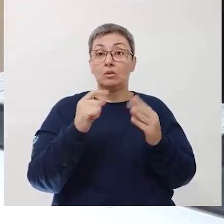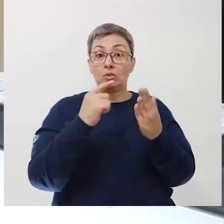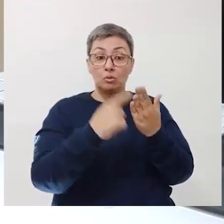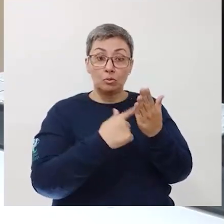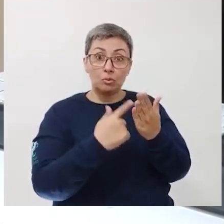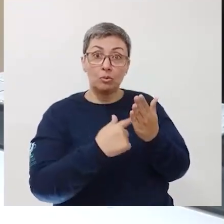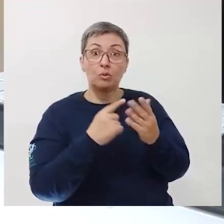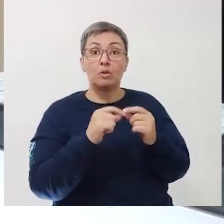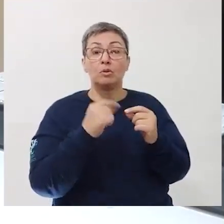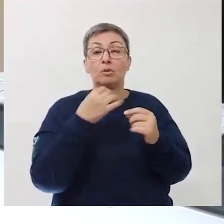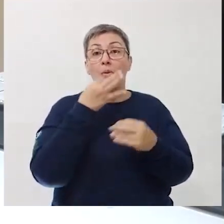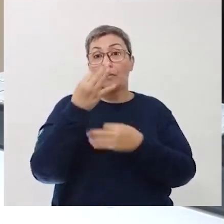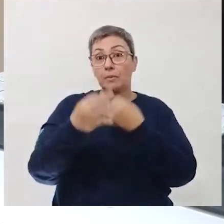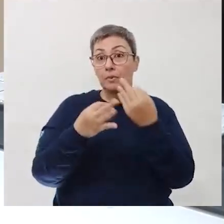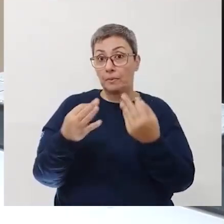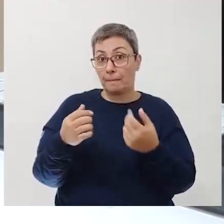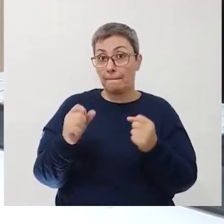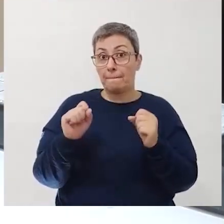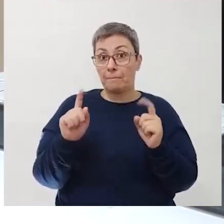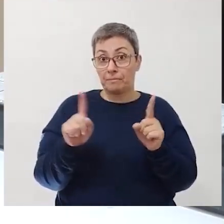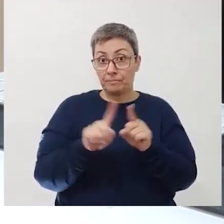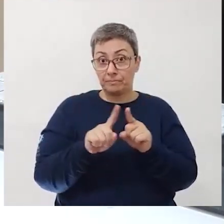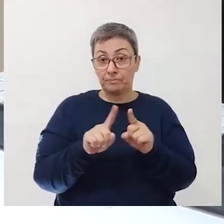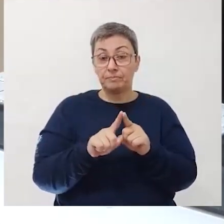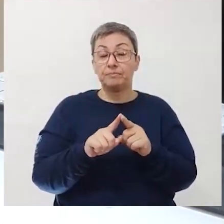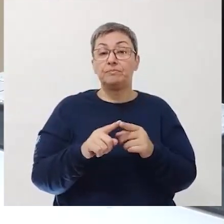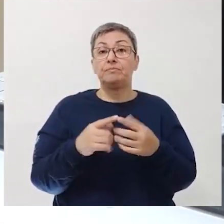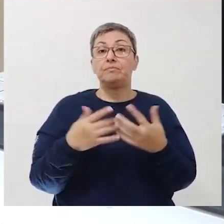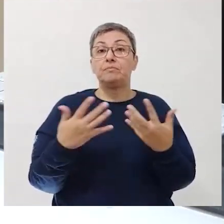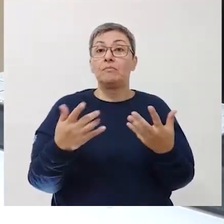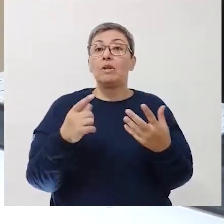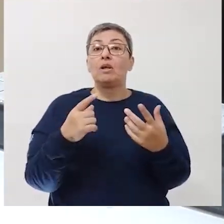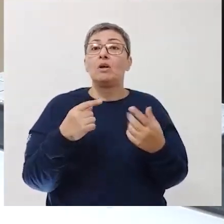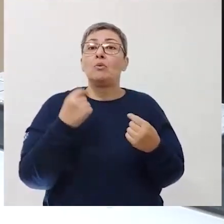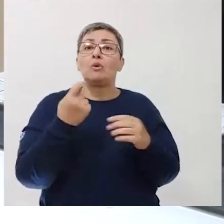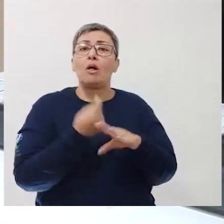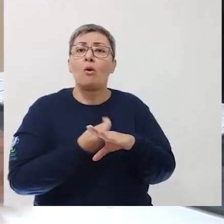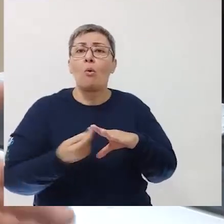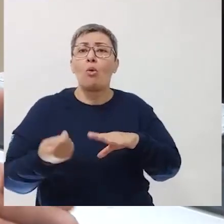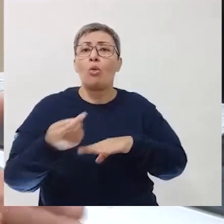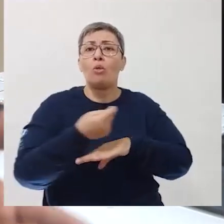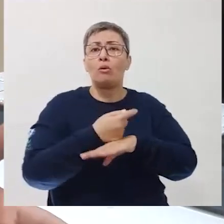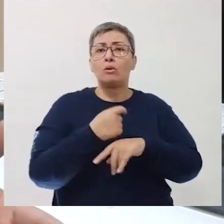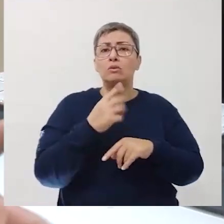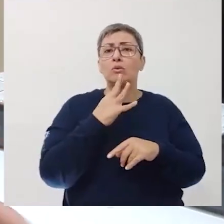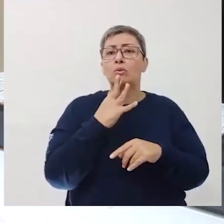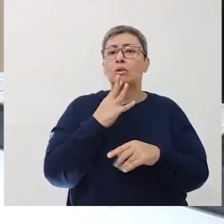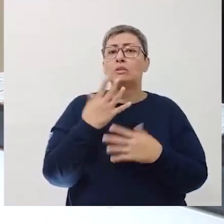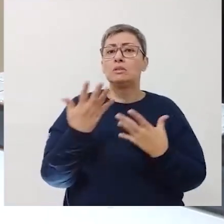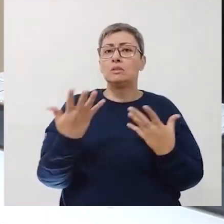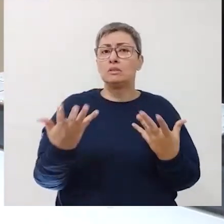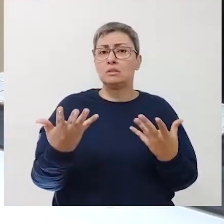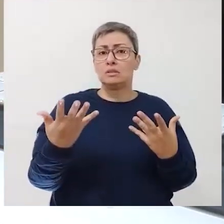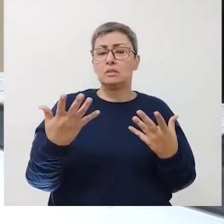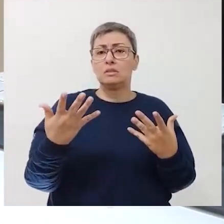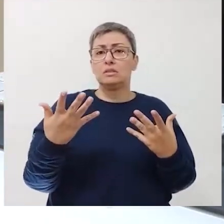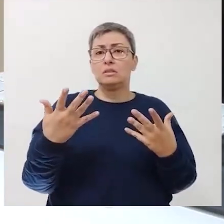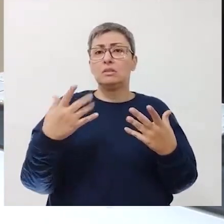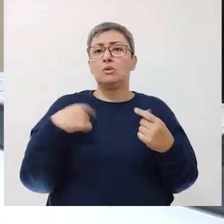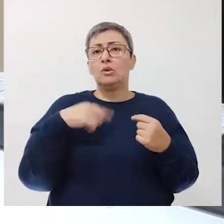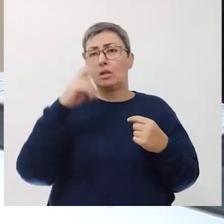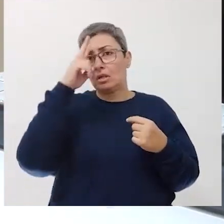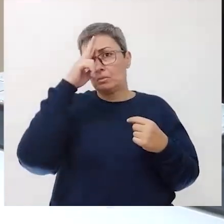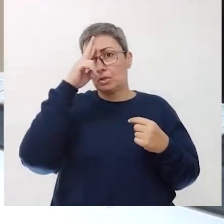fazer no seu caderno, emitir a sua opinião também, né. Que outras fake news você conhece?